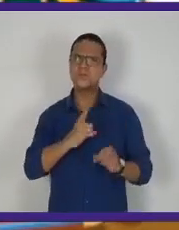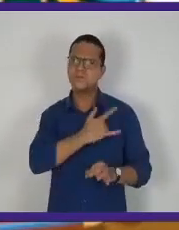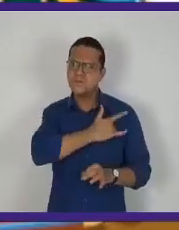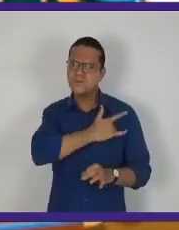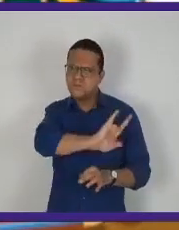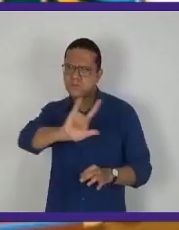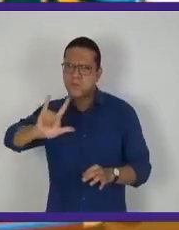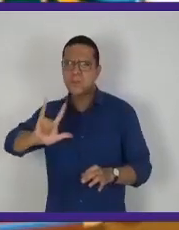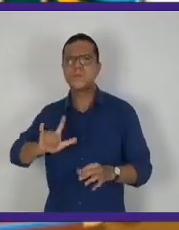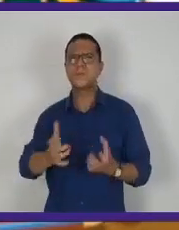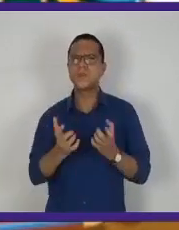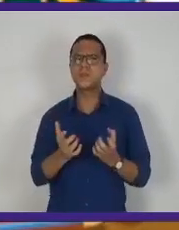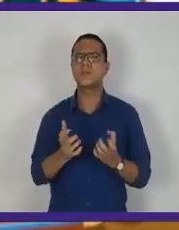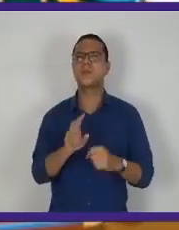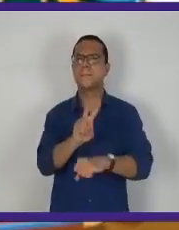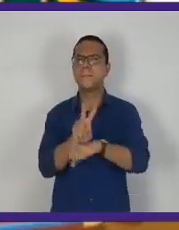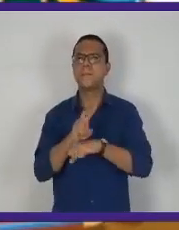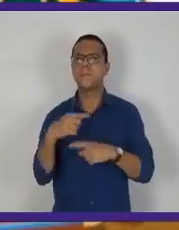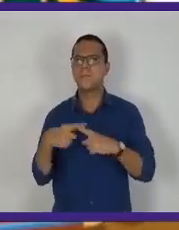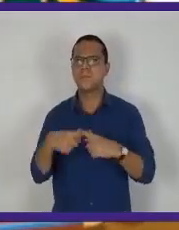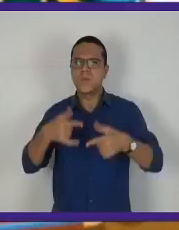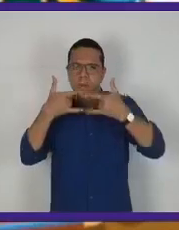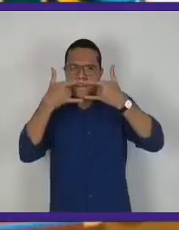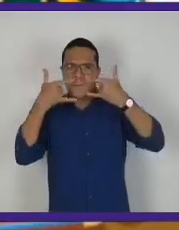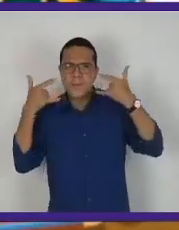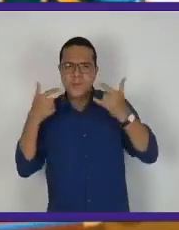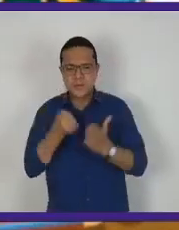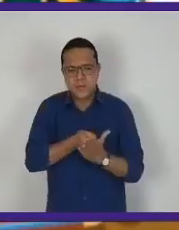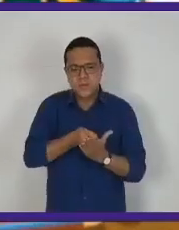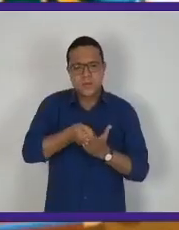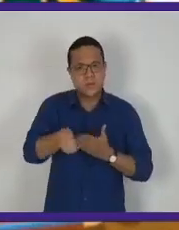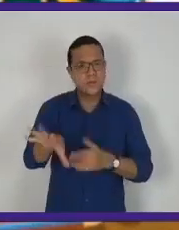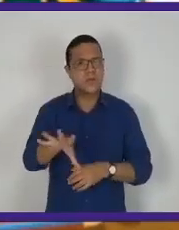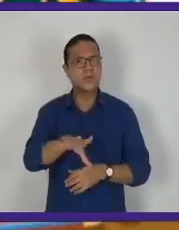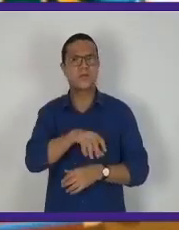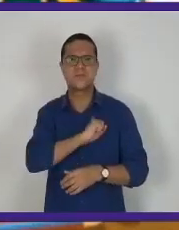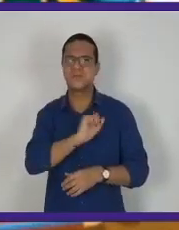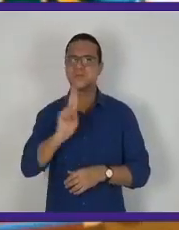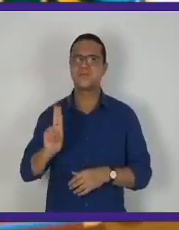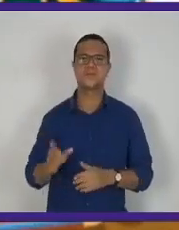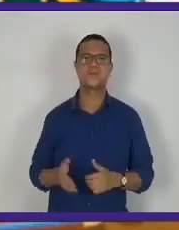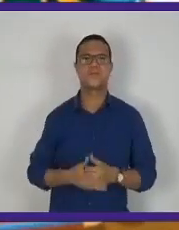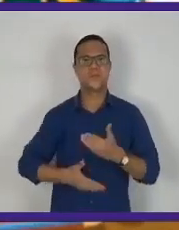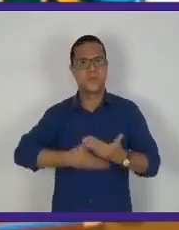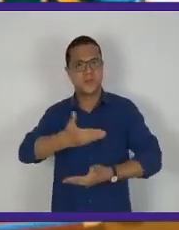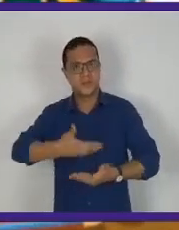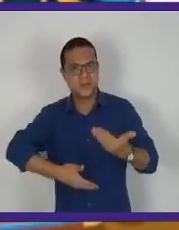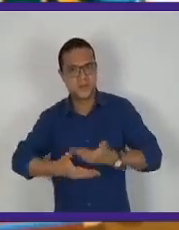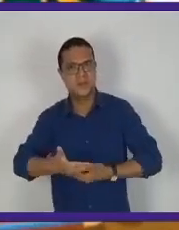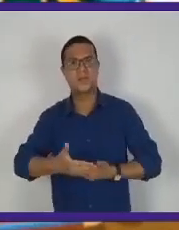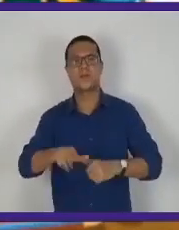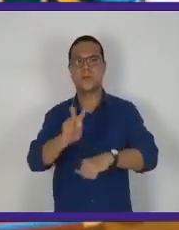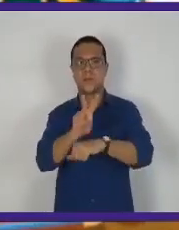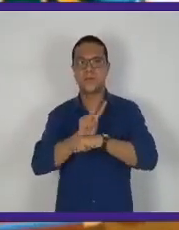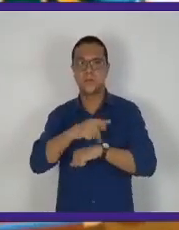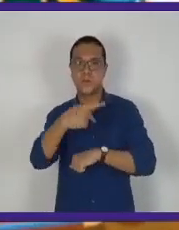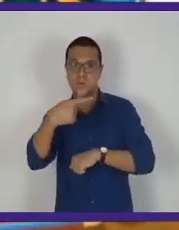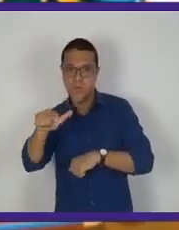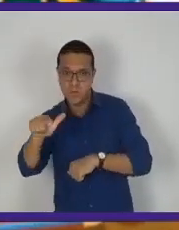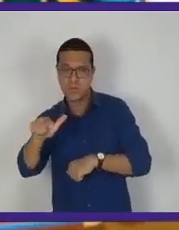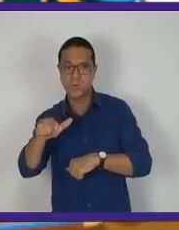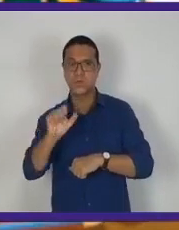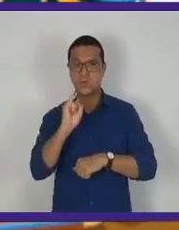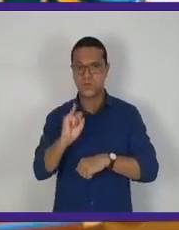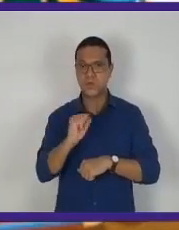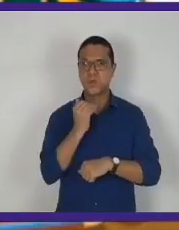que quer protegê-lo. Porque a máscara é um ato de amor. Ela serve para proteger o outro.